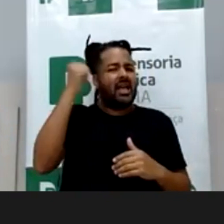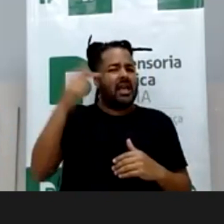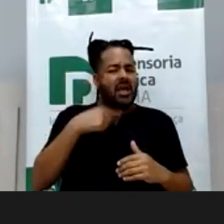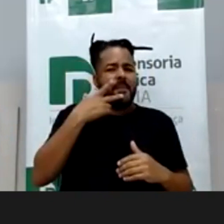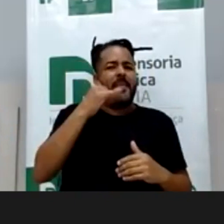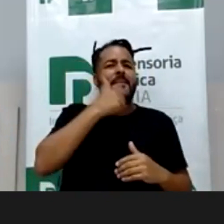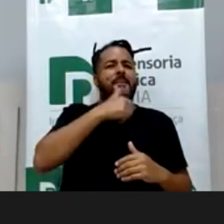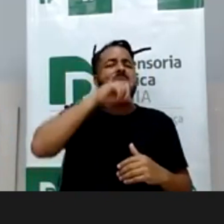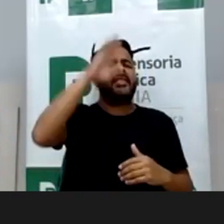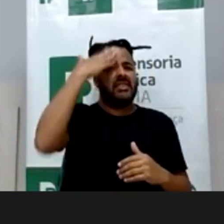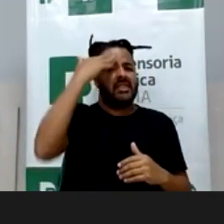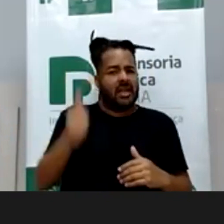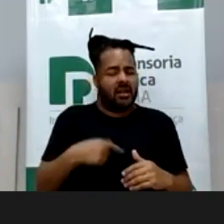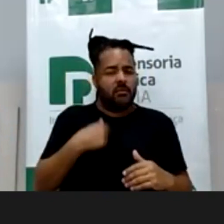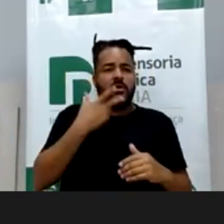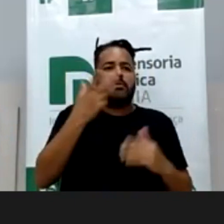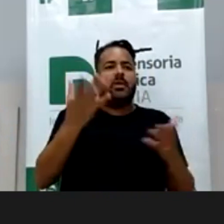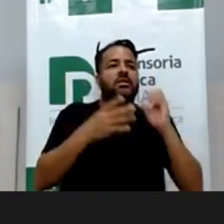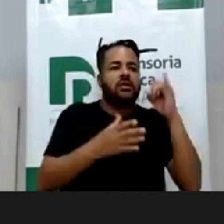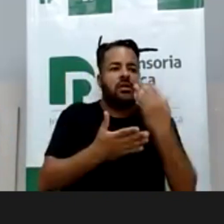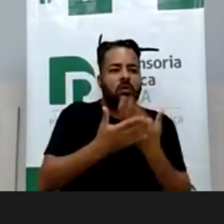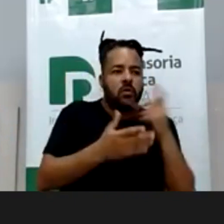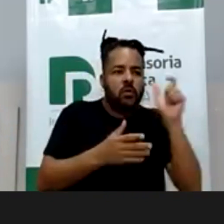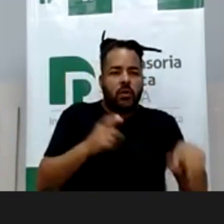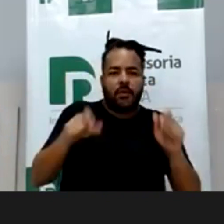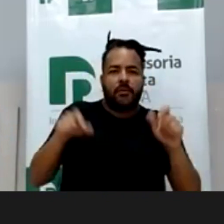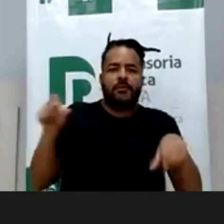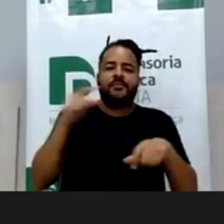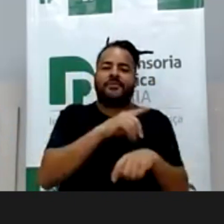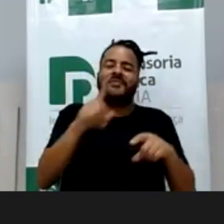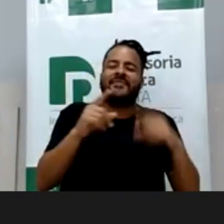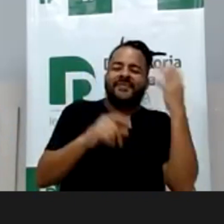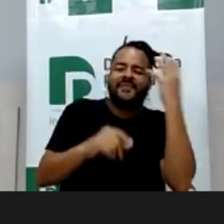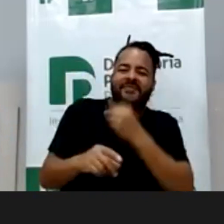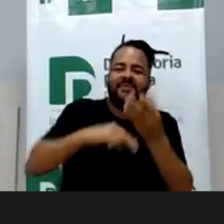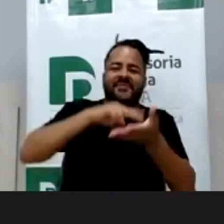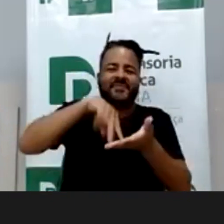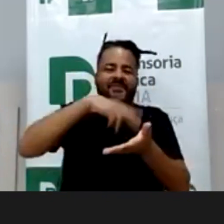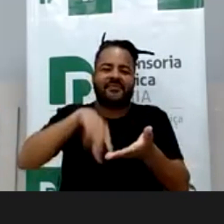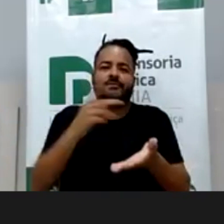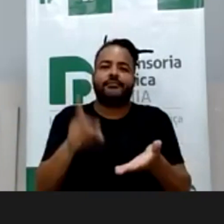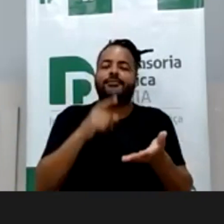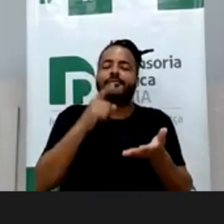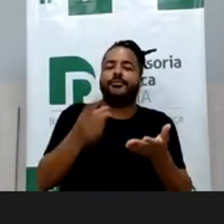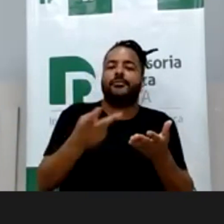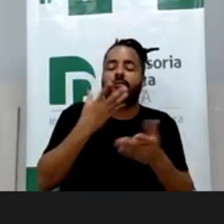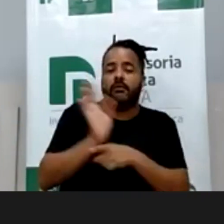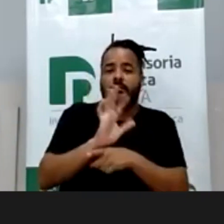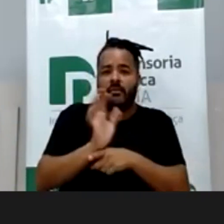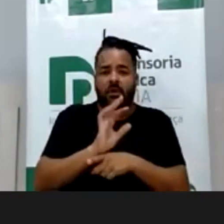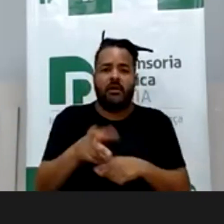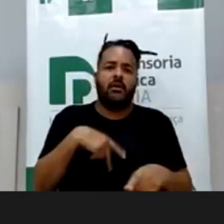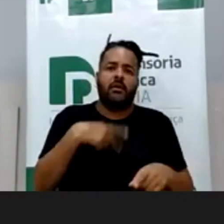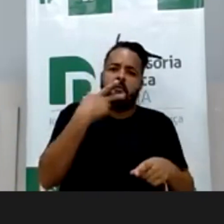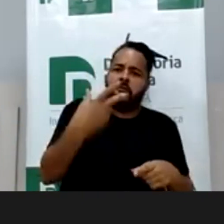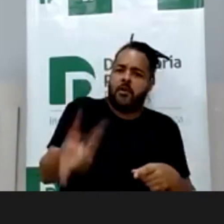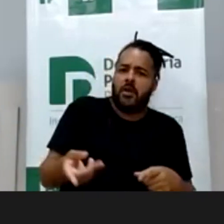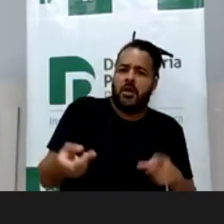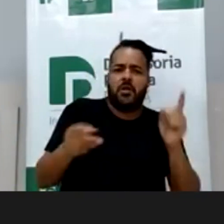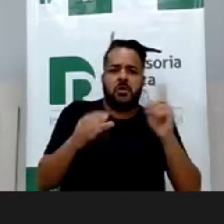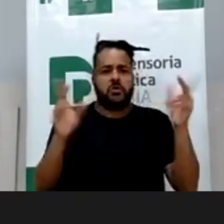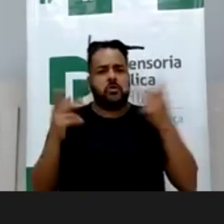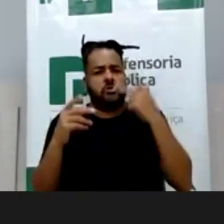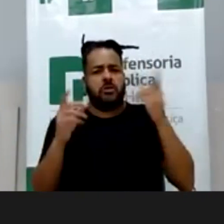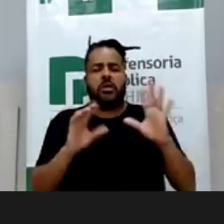mas claro, se alguém for questionar, ele vai dizer, não, eu estou apenas expondo como ela dança bonito. É um vídeo que eu não vou falar aqui para que daqui a pouco ninguém vier, não, o